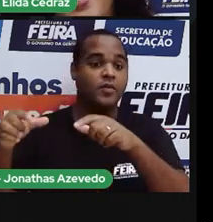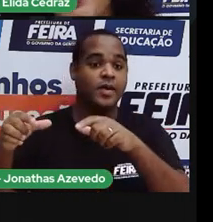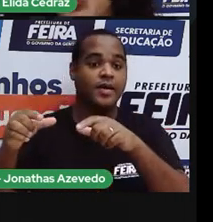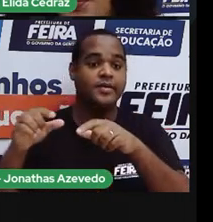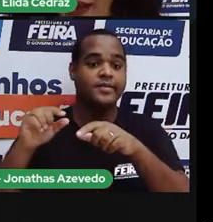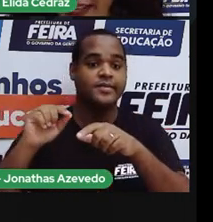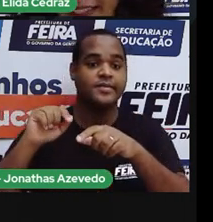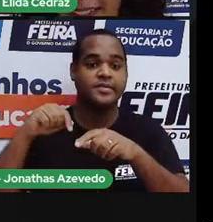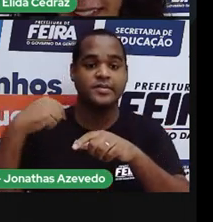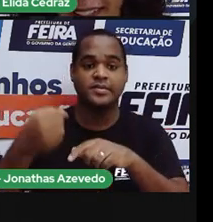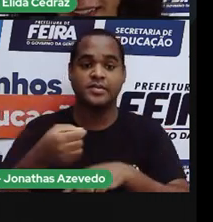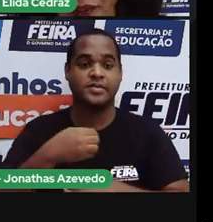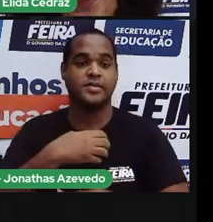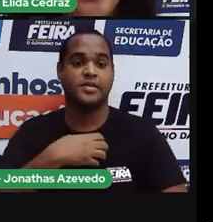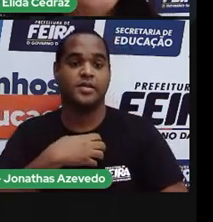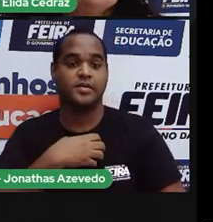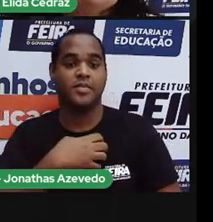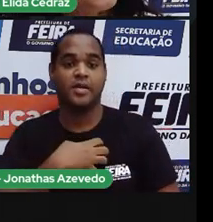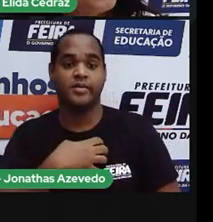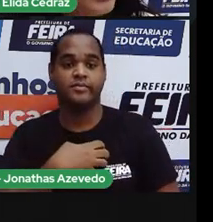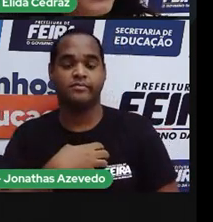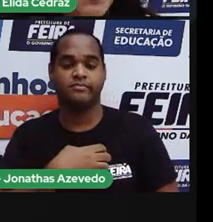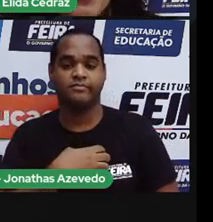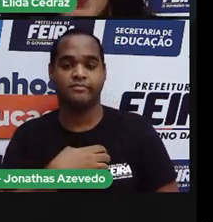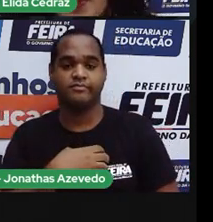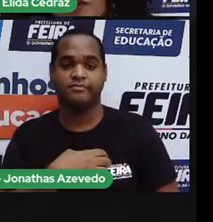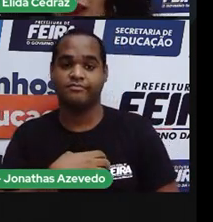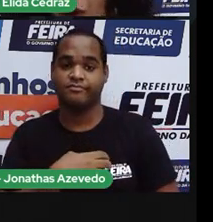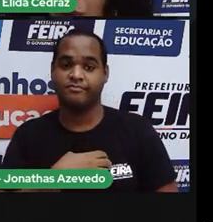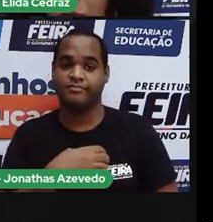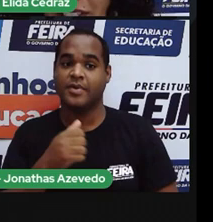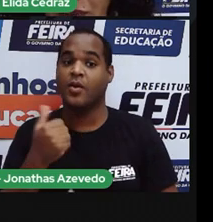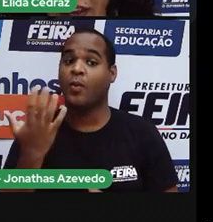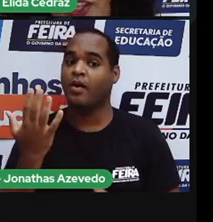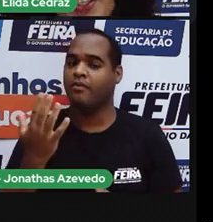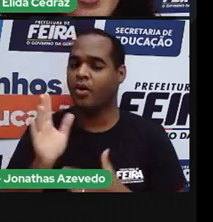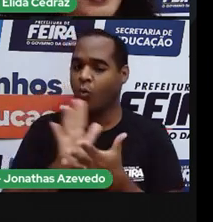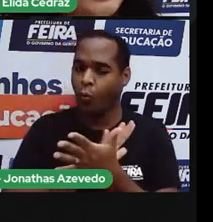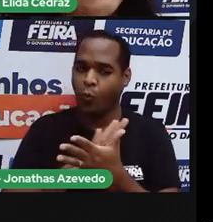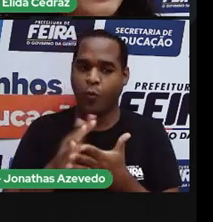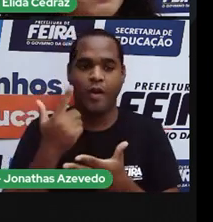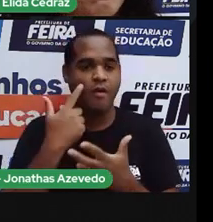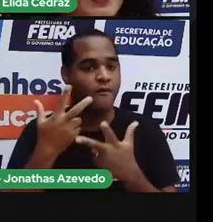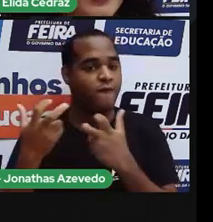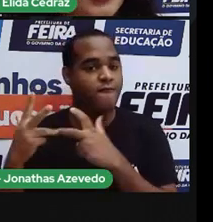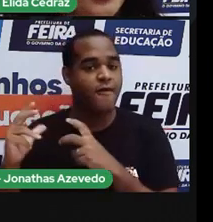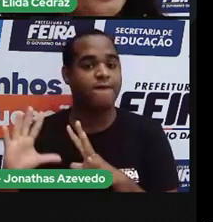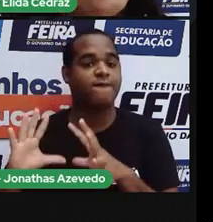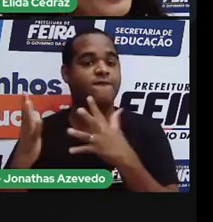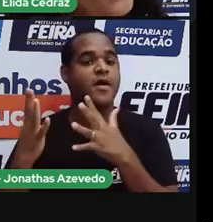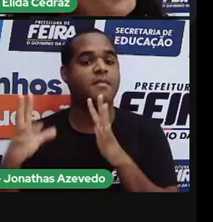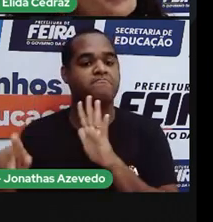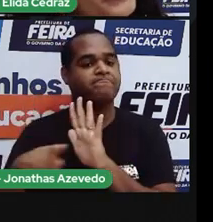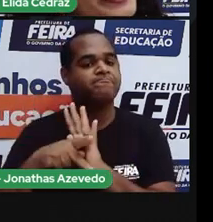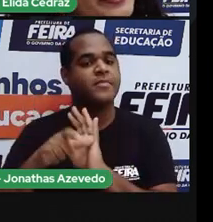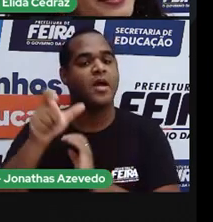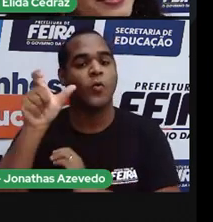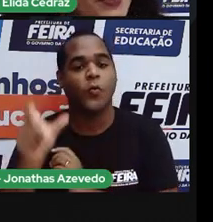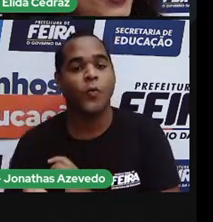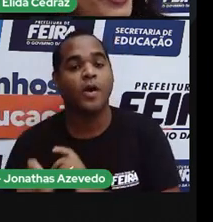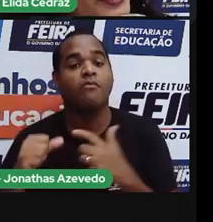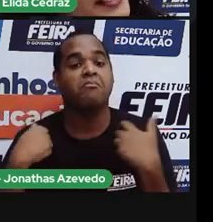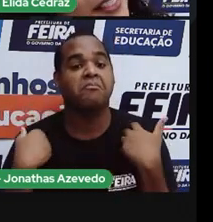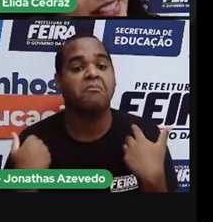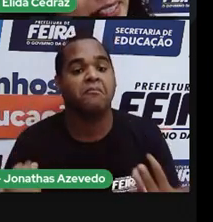cidade baiana? Nós vimos algumas festas. Algumas Elas fazem parte da cultura e da